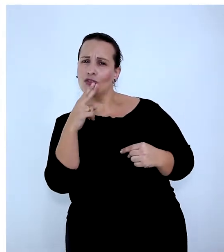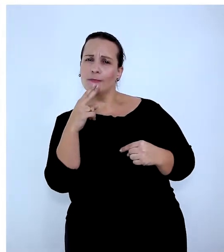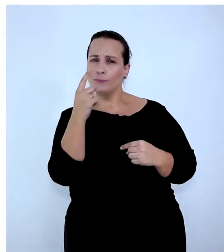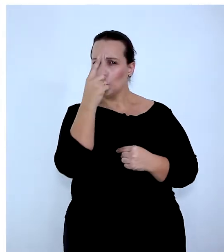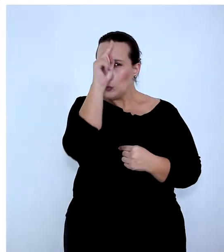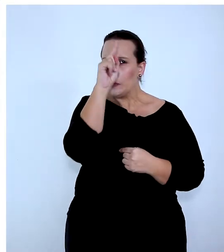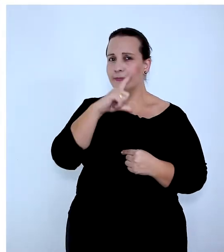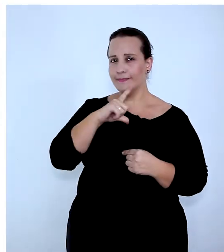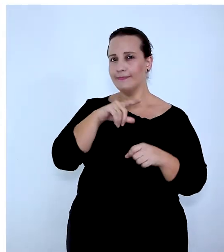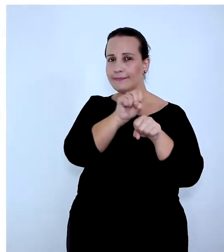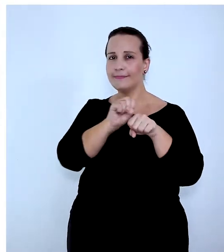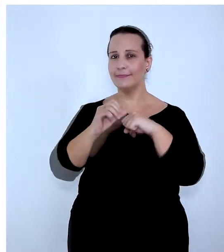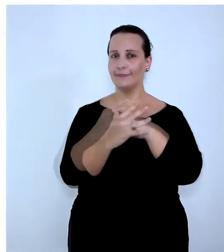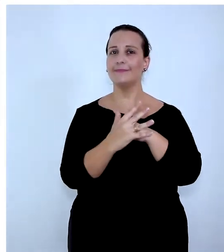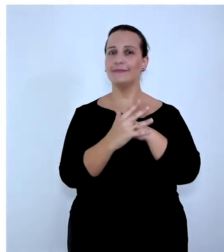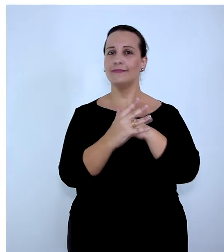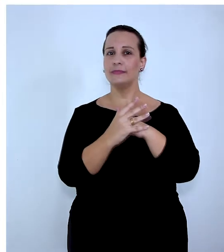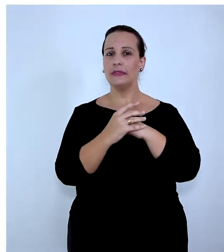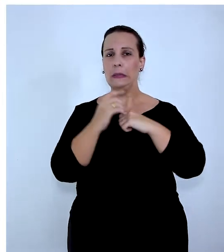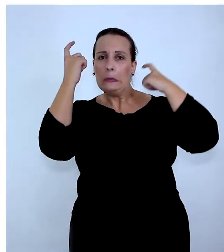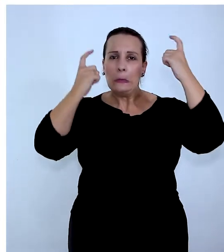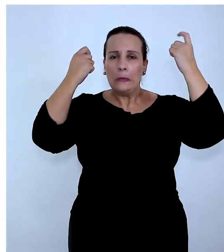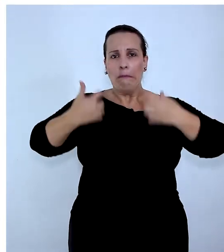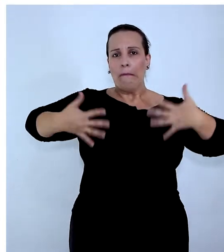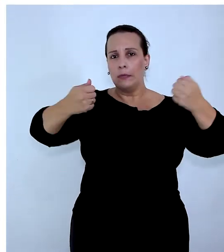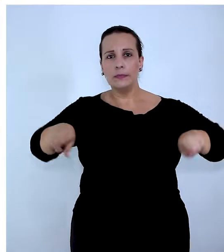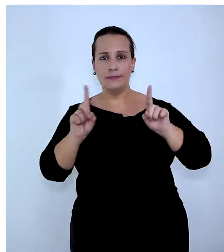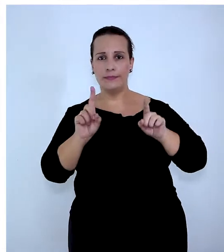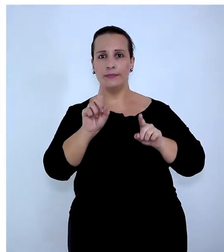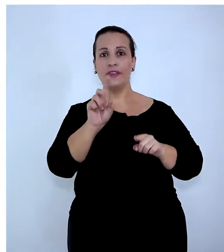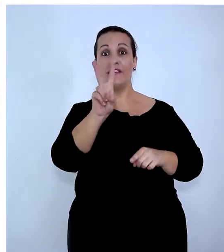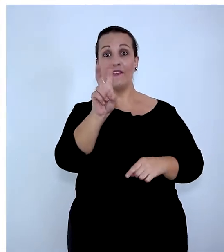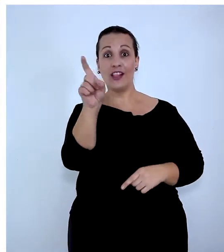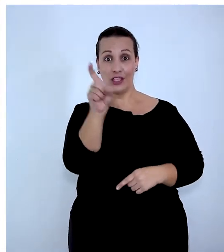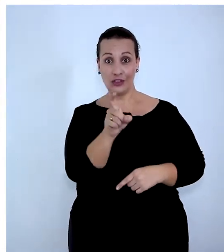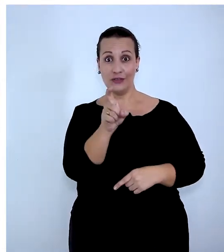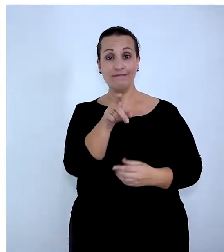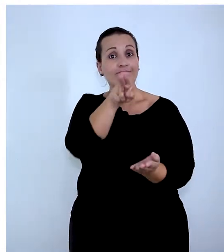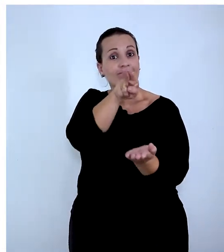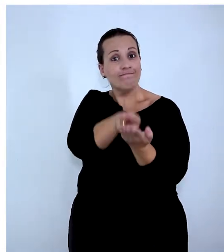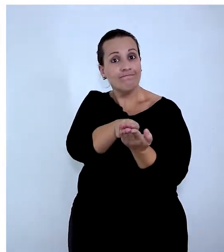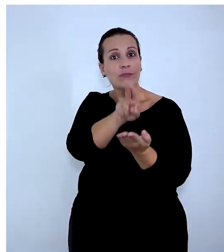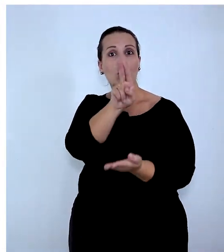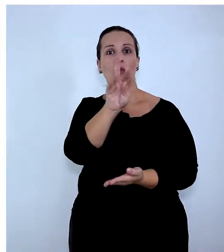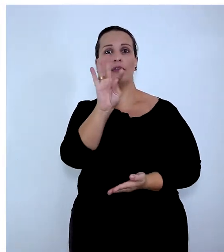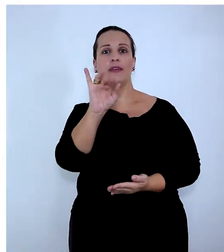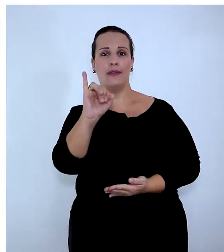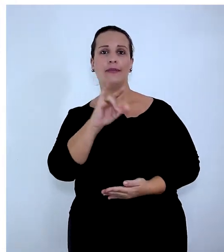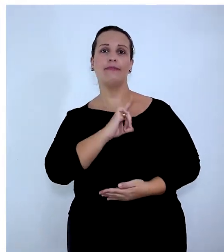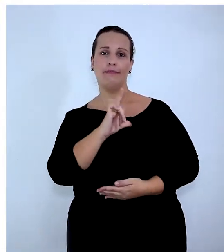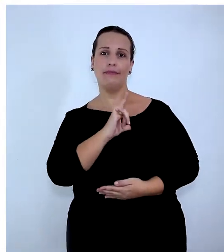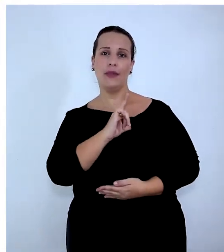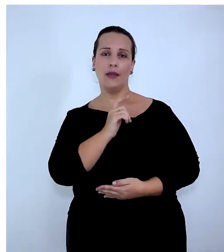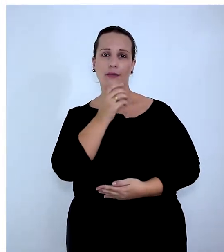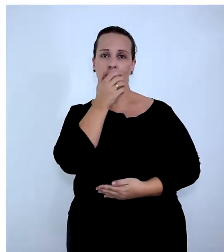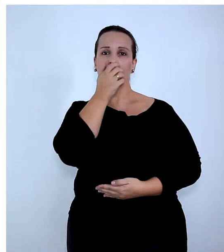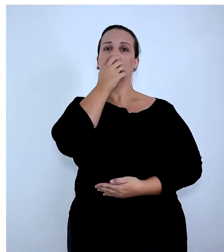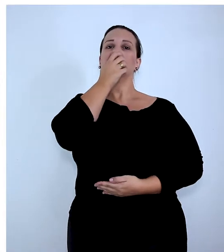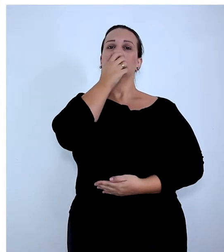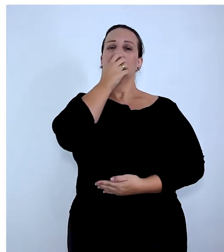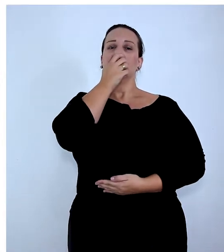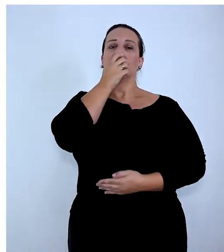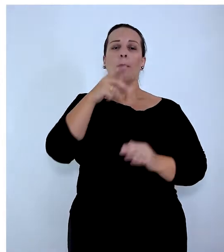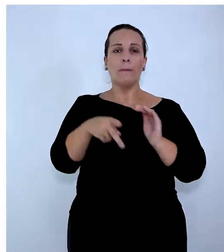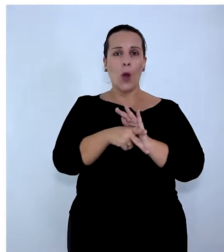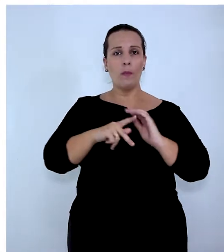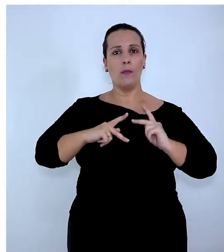confirmar o coronavírus, não entre em pânico, pois há leitos de UTI na UPA da Vila Xavier e toda